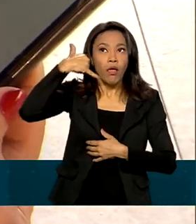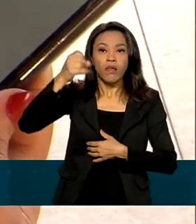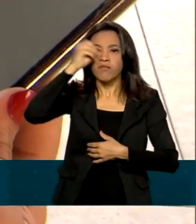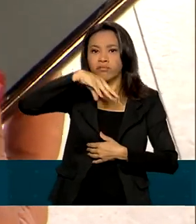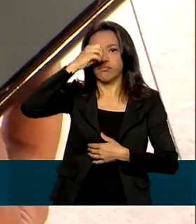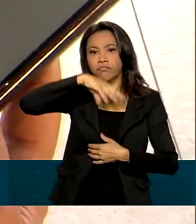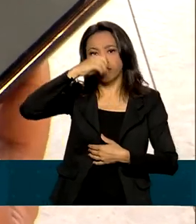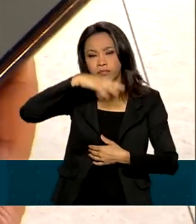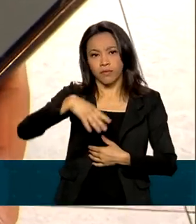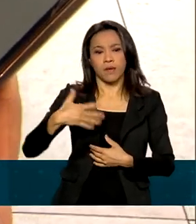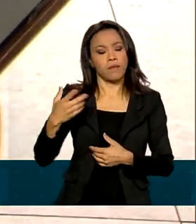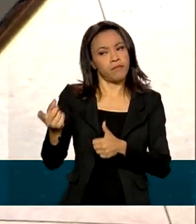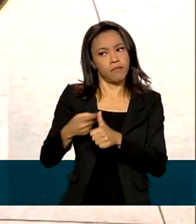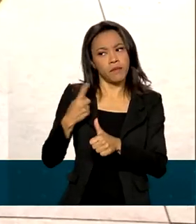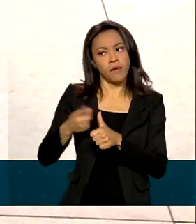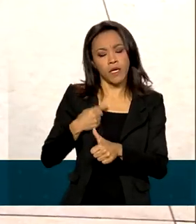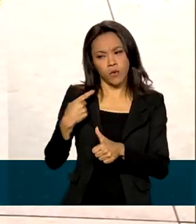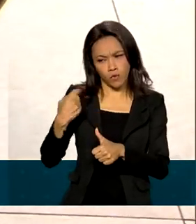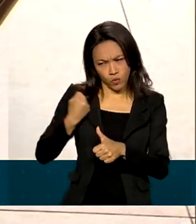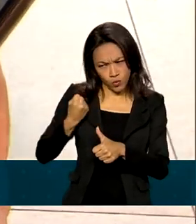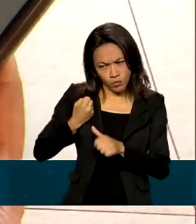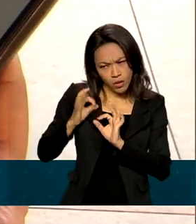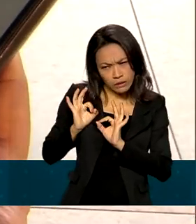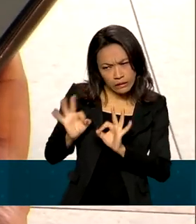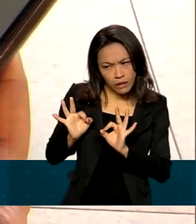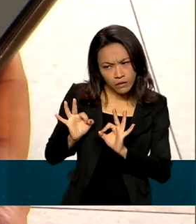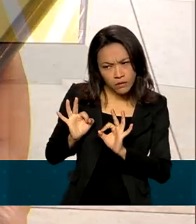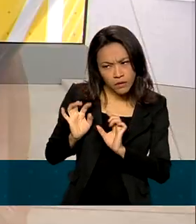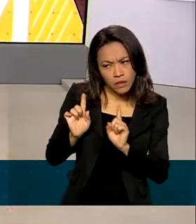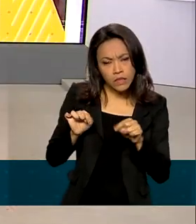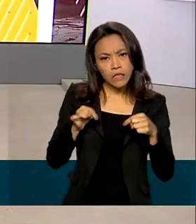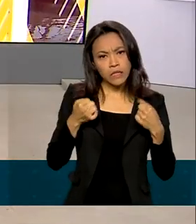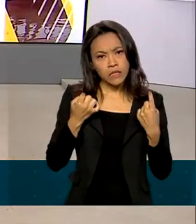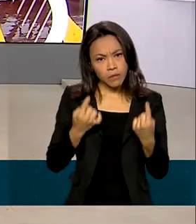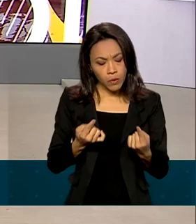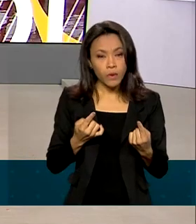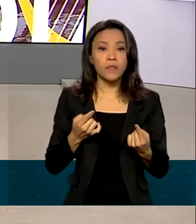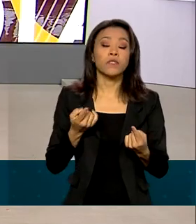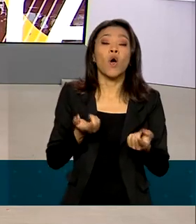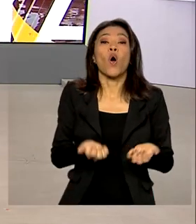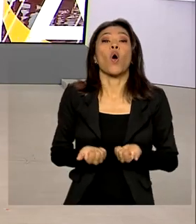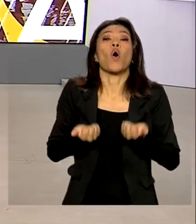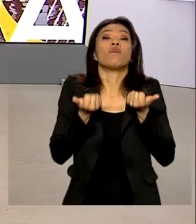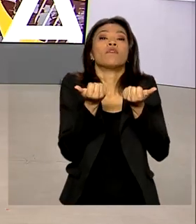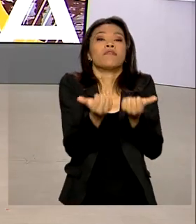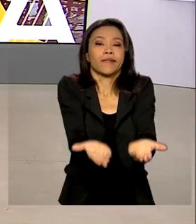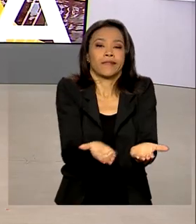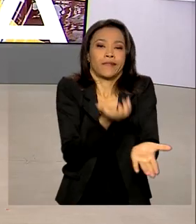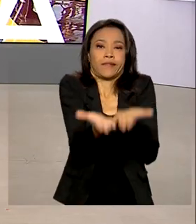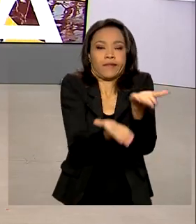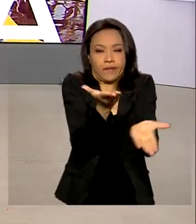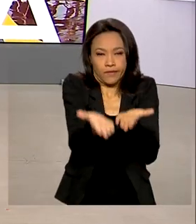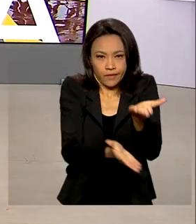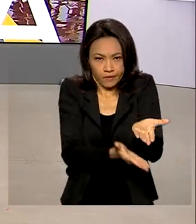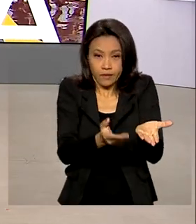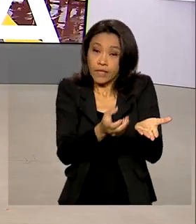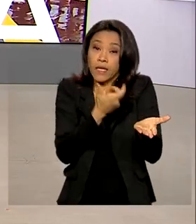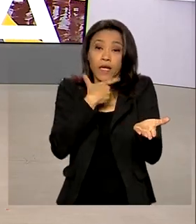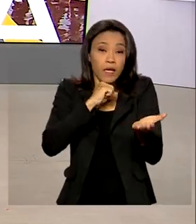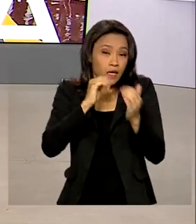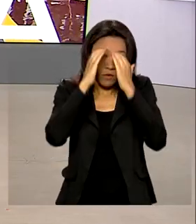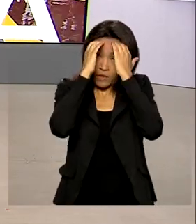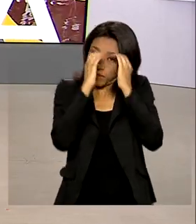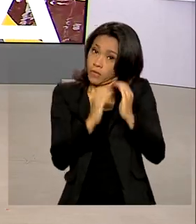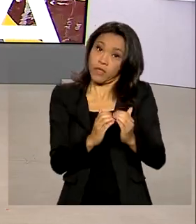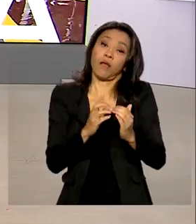para checar se primeiro o número existe e depois oferecer serviços ao consumidor. O descumprimento pode gerar